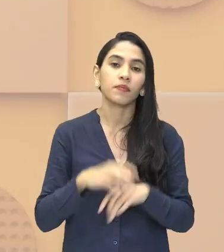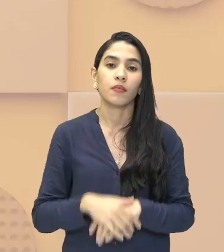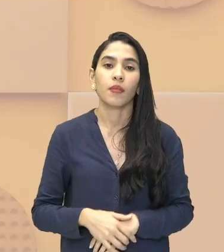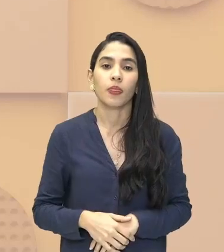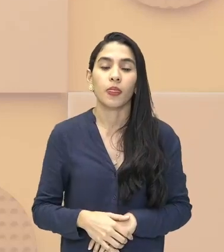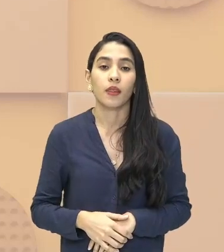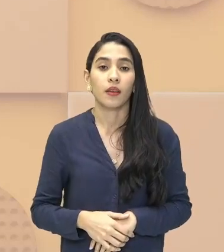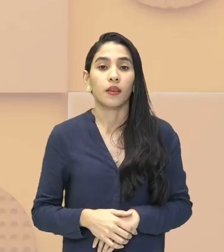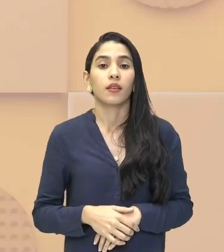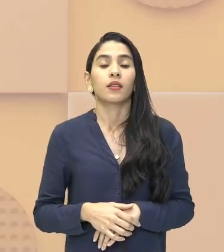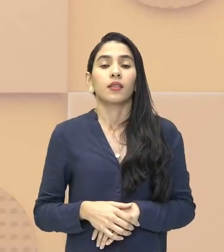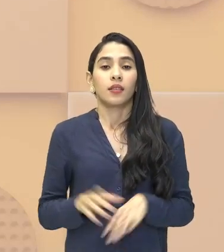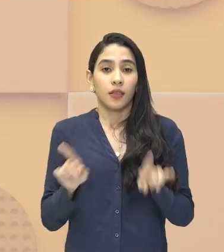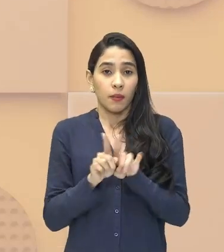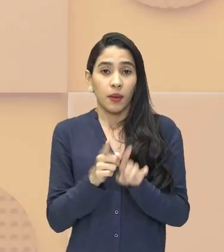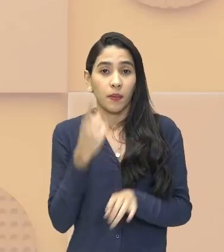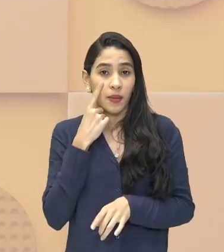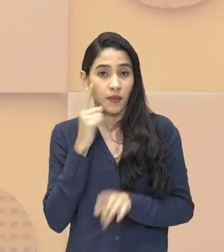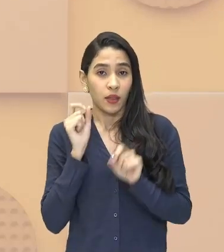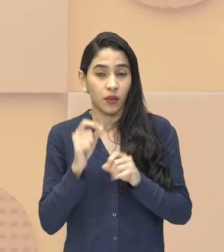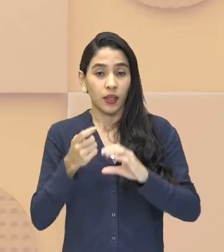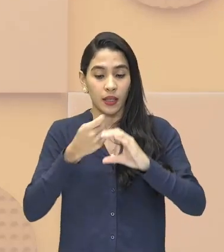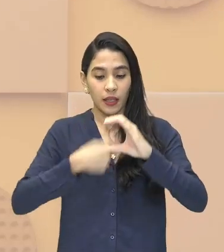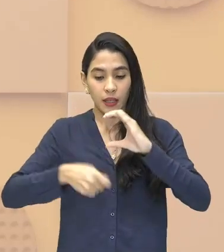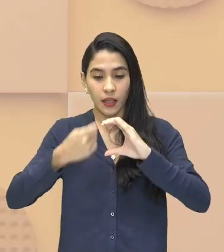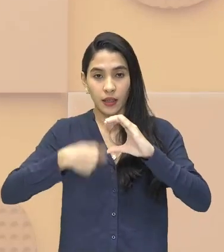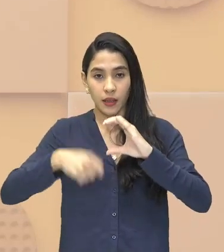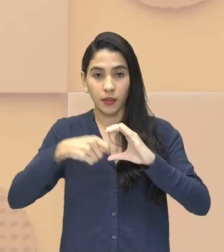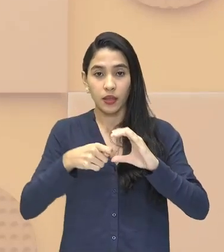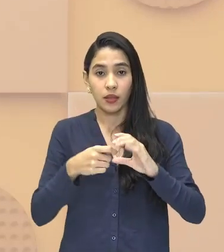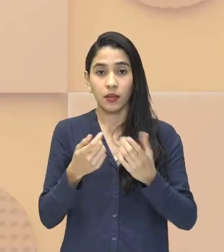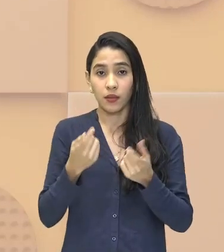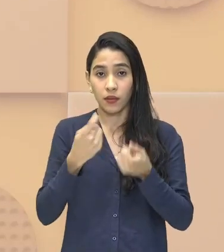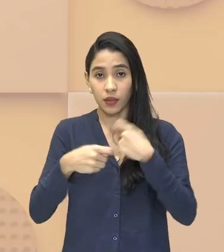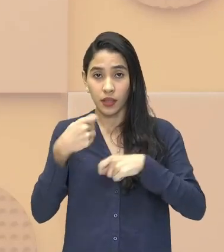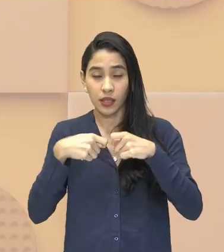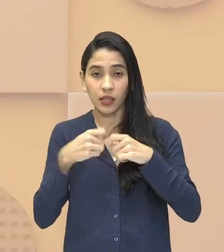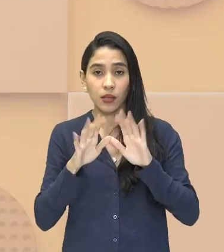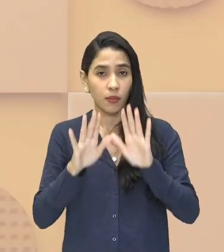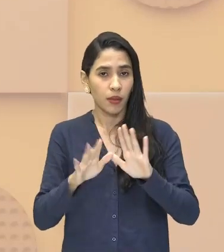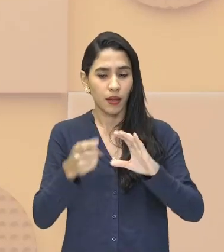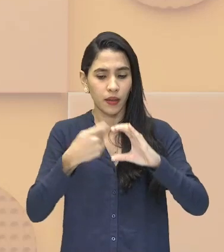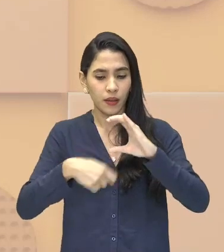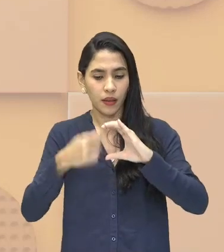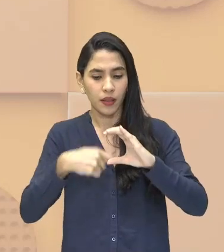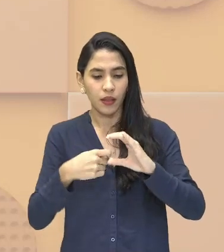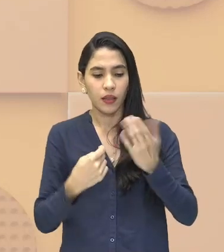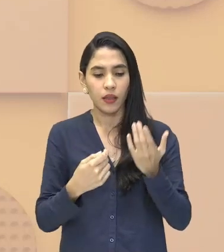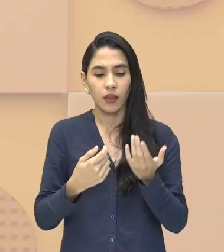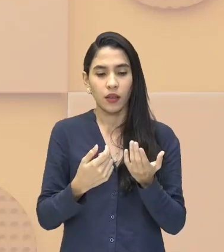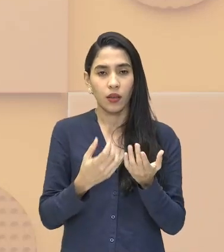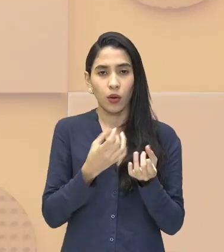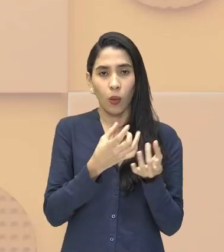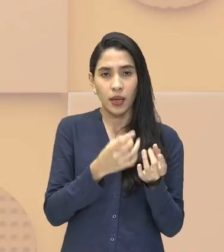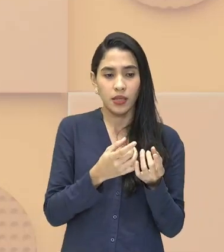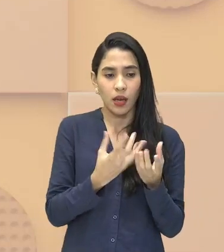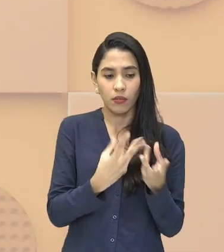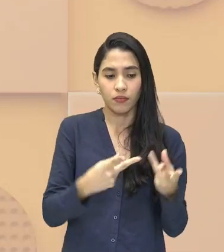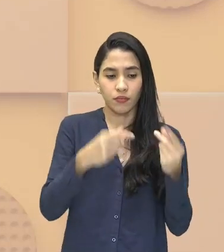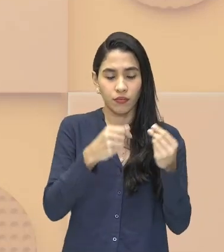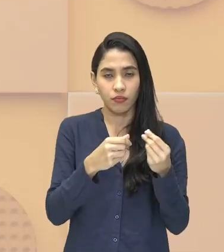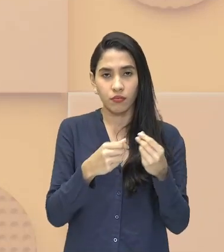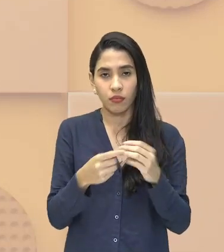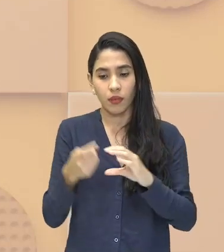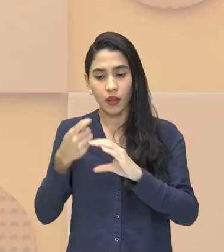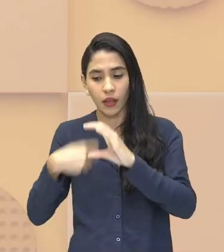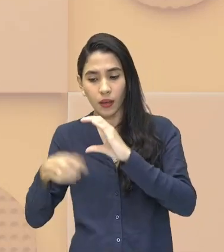nós estamos observando aqui o capitalismo financeiro, mas isso não quer dizer que o capitalismo comercial deixou de existir e também